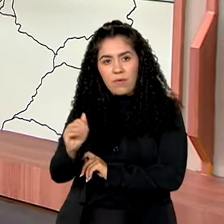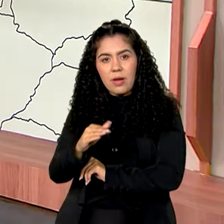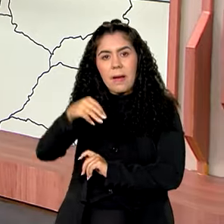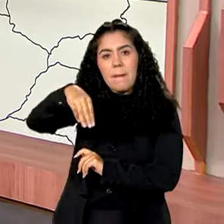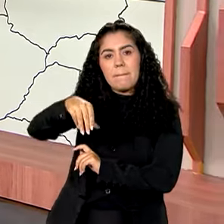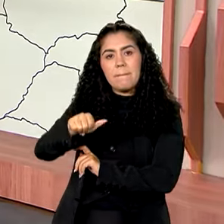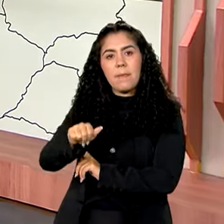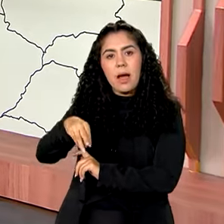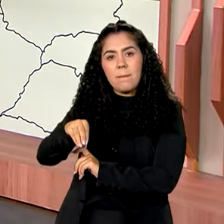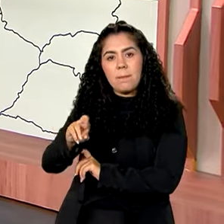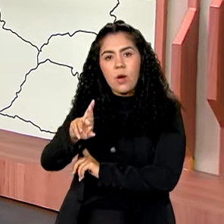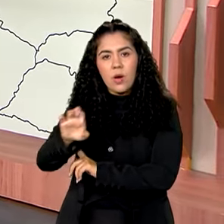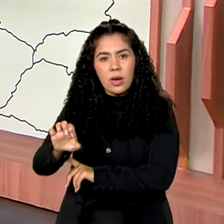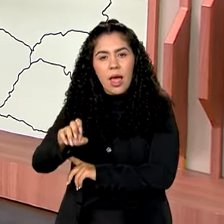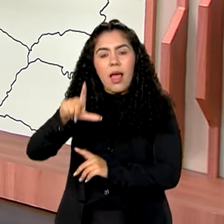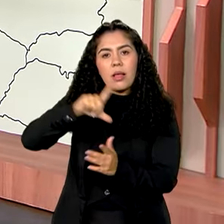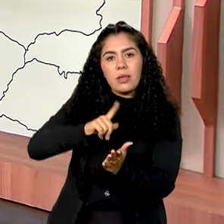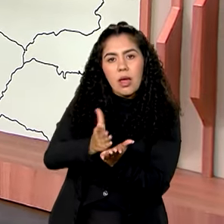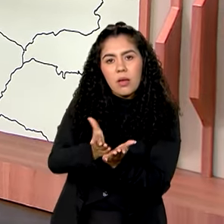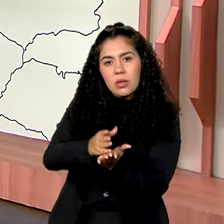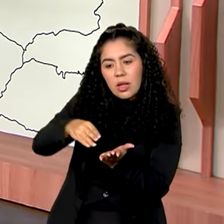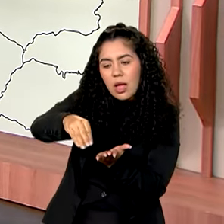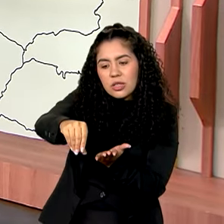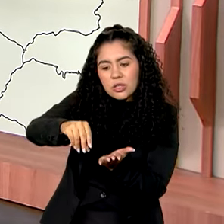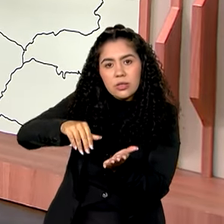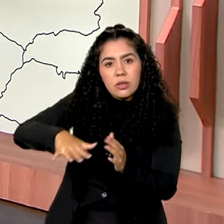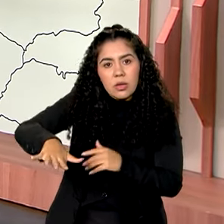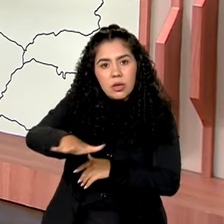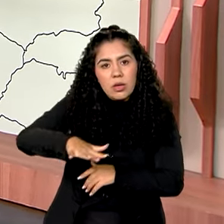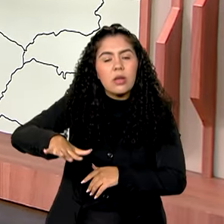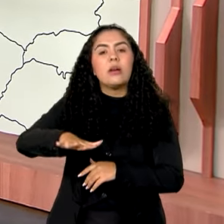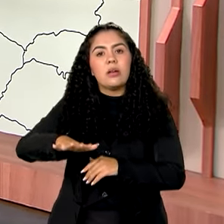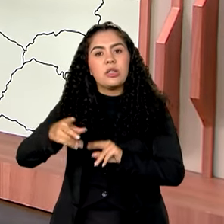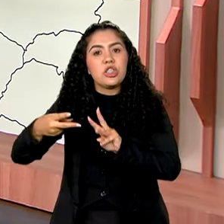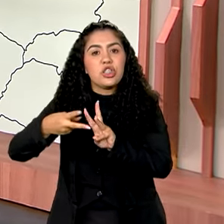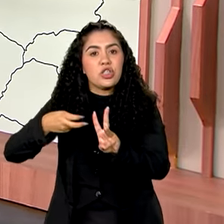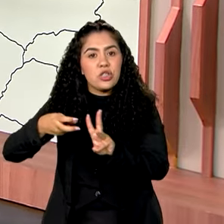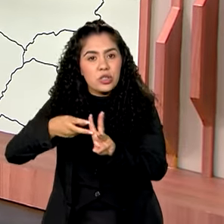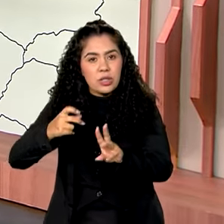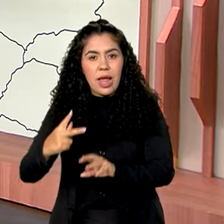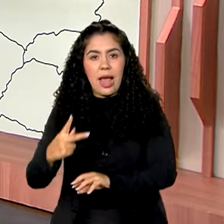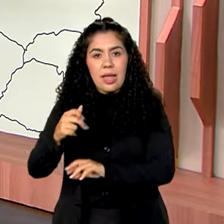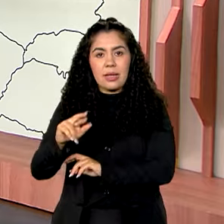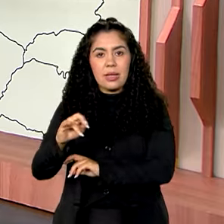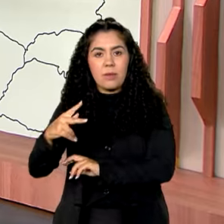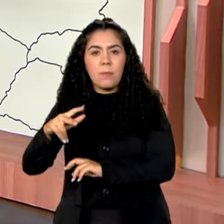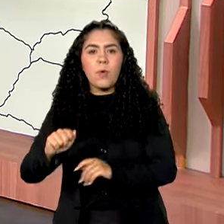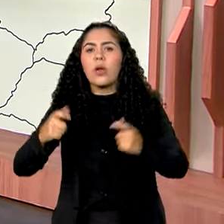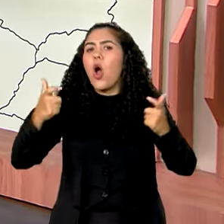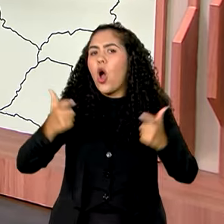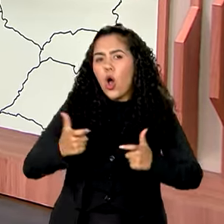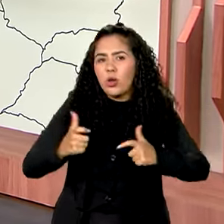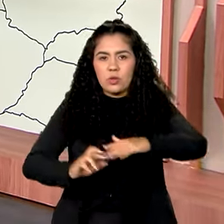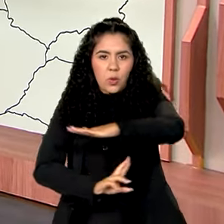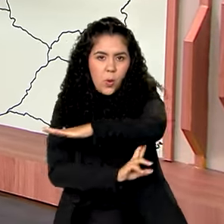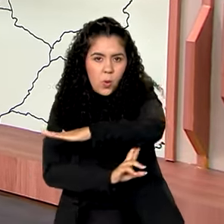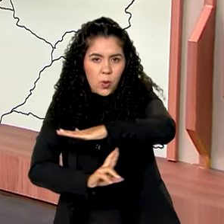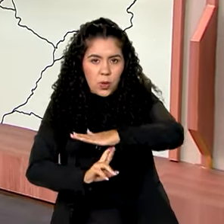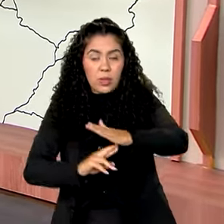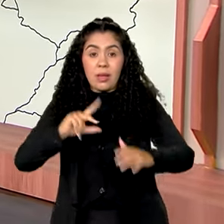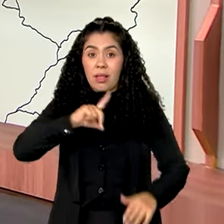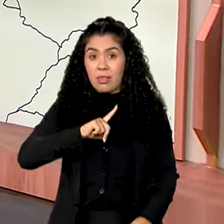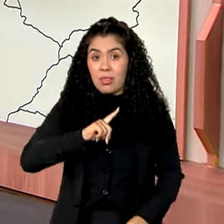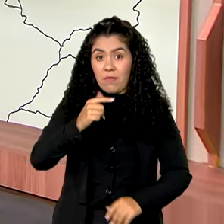divisa com a terra indígena Caripuna. Essa região aí fica localizada em Rondônia, esse município tem pouco mais de